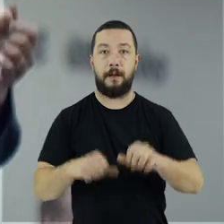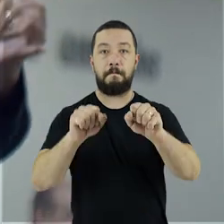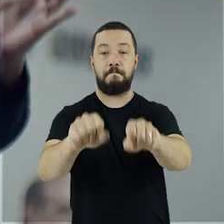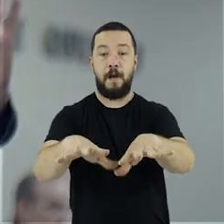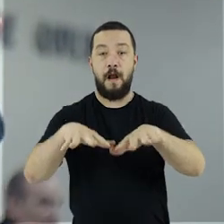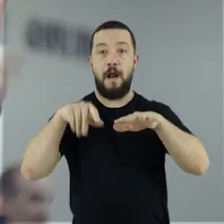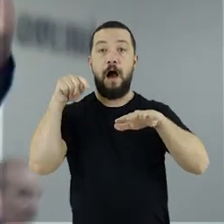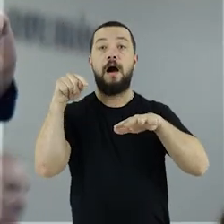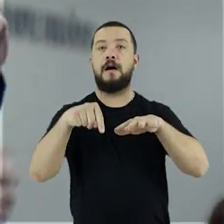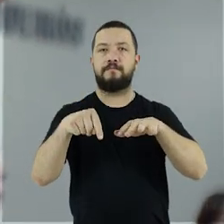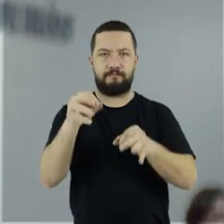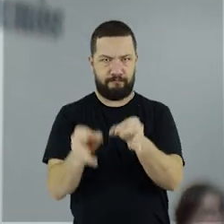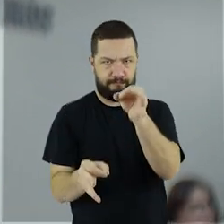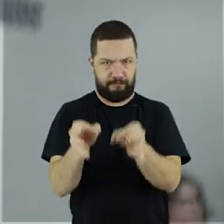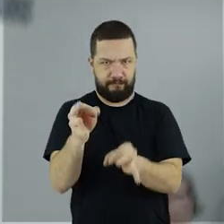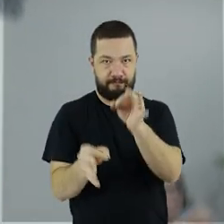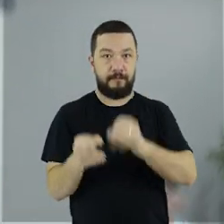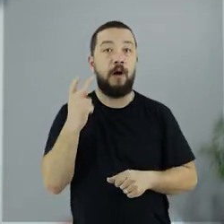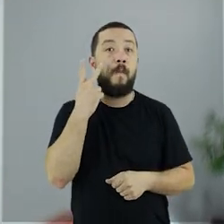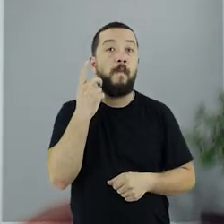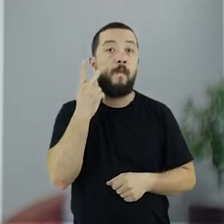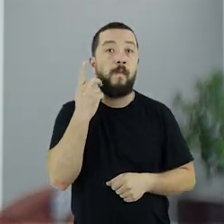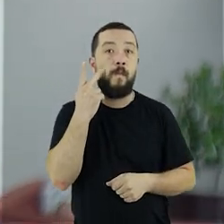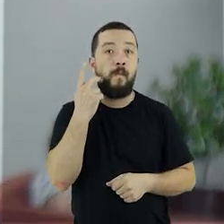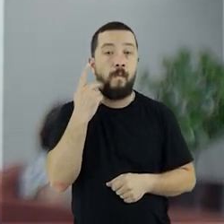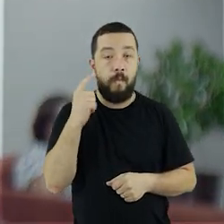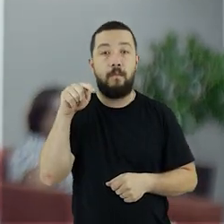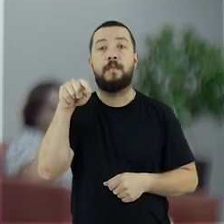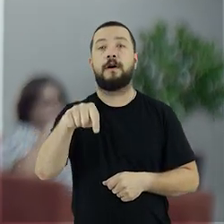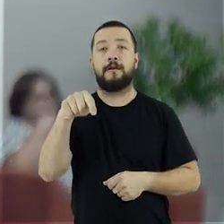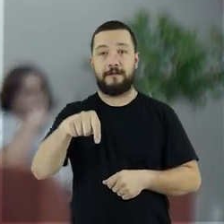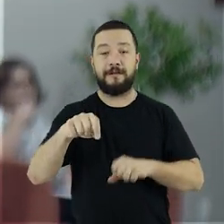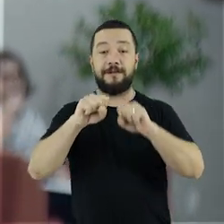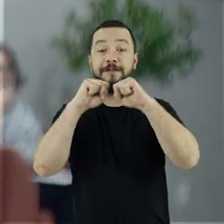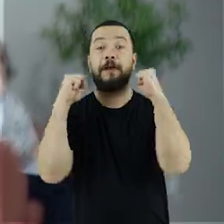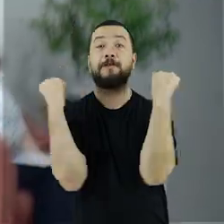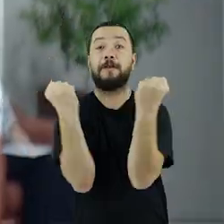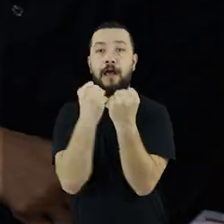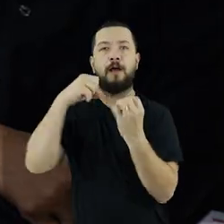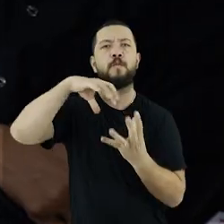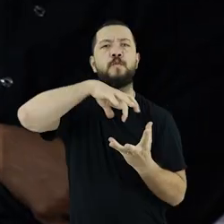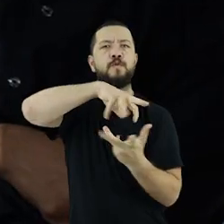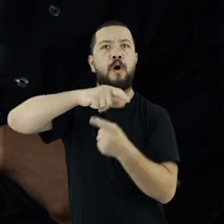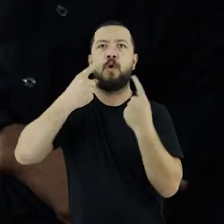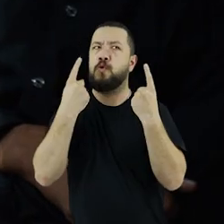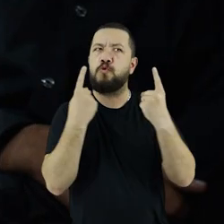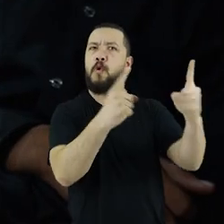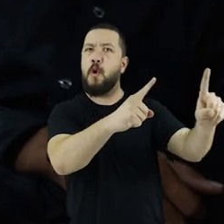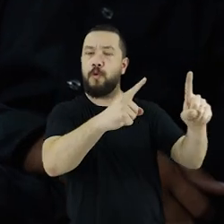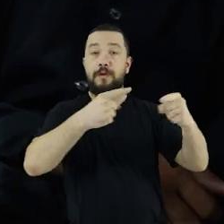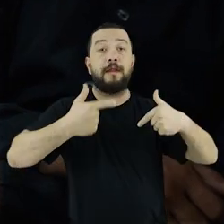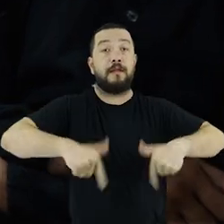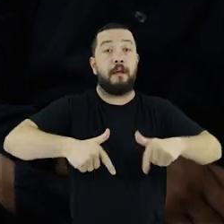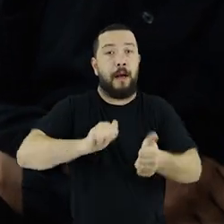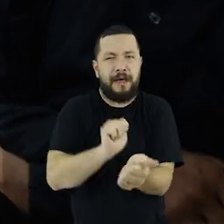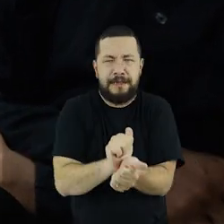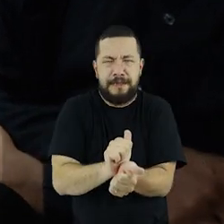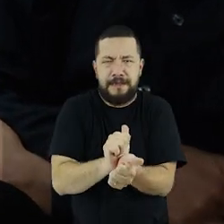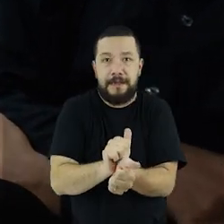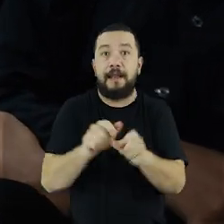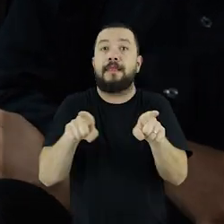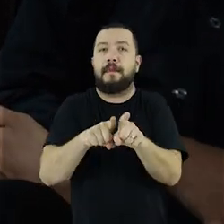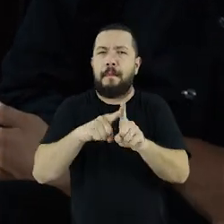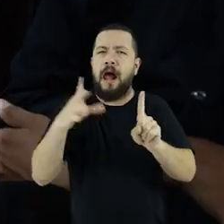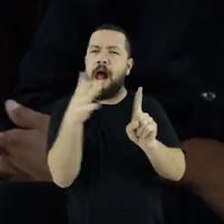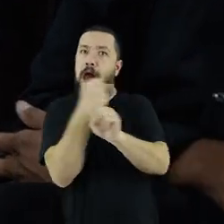O auditório da Escola Superior de Magistratura do Ceará recebeu o Seminário Internacional sobre Enfrentamento ao Trabalho Escravo e ao